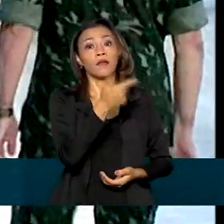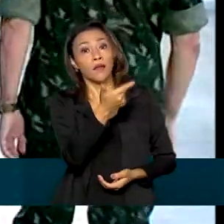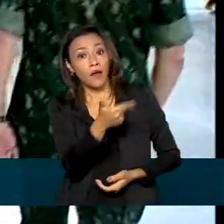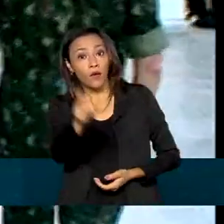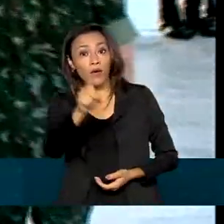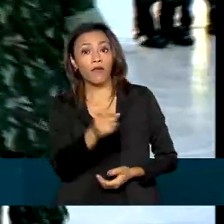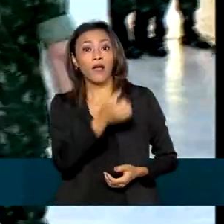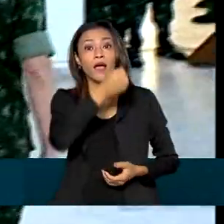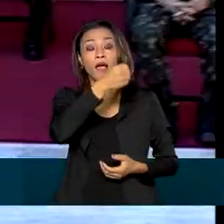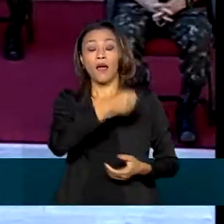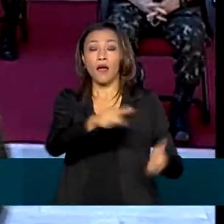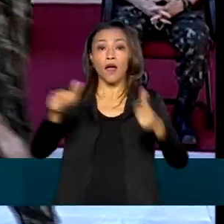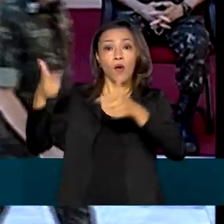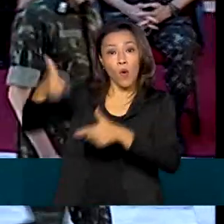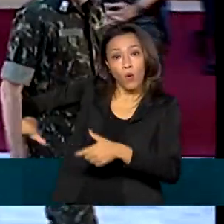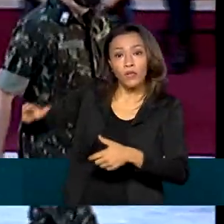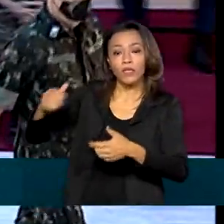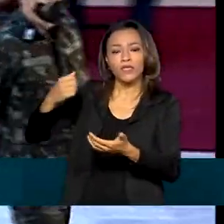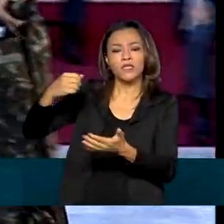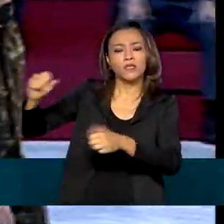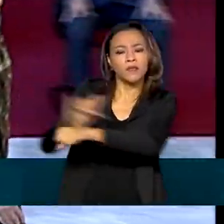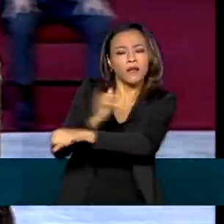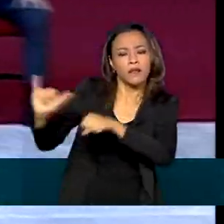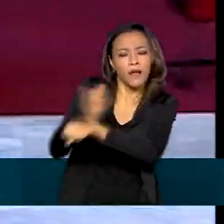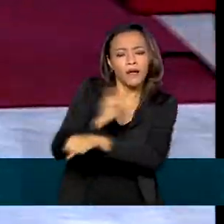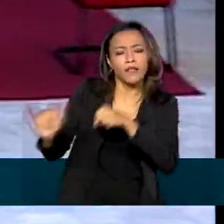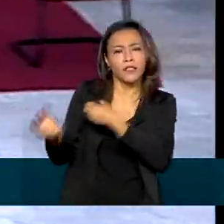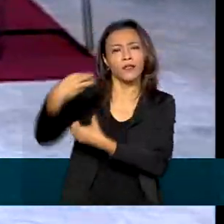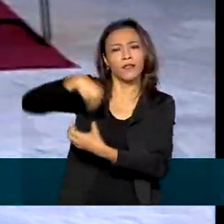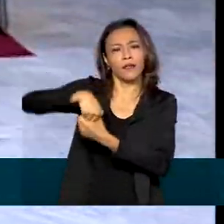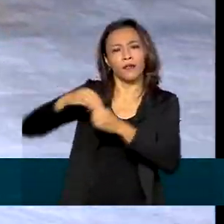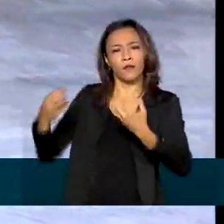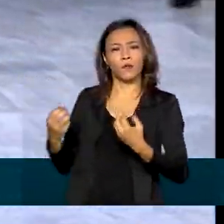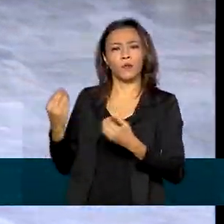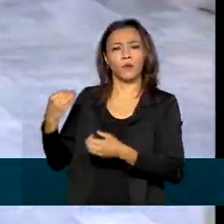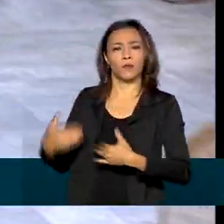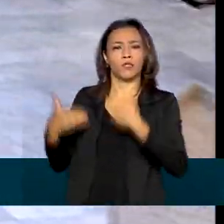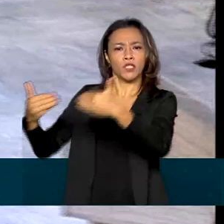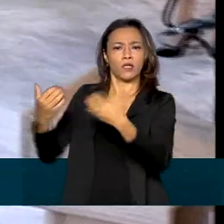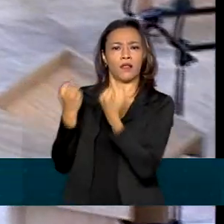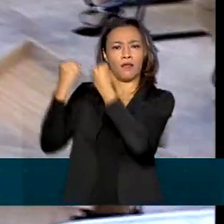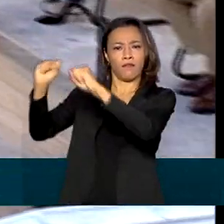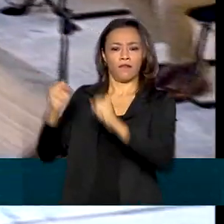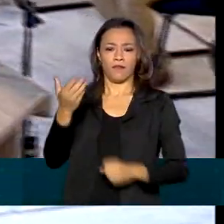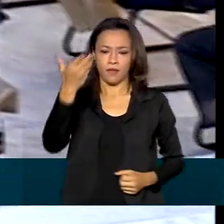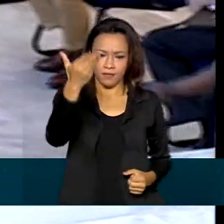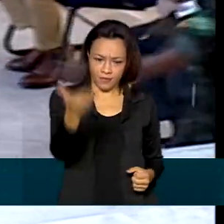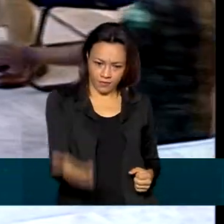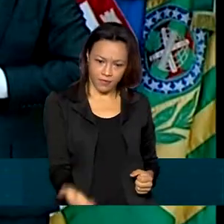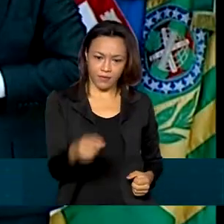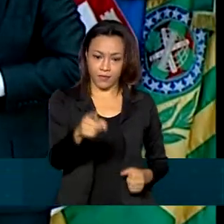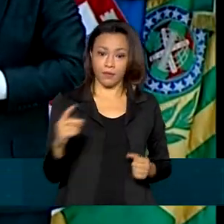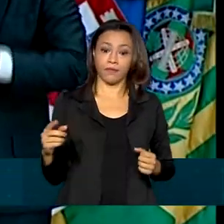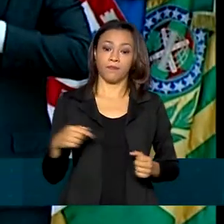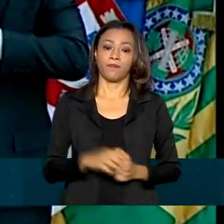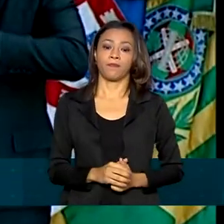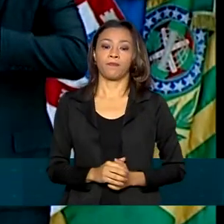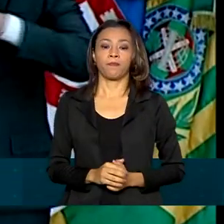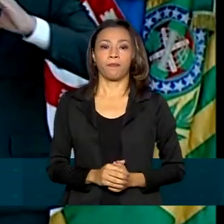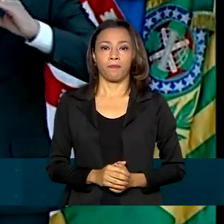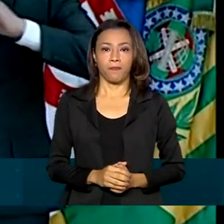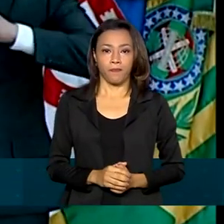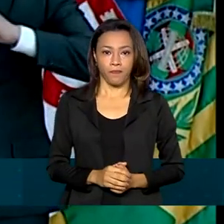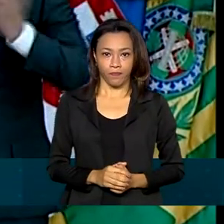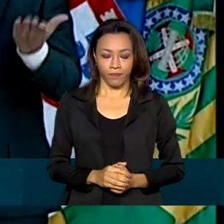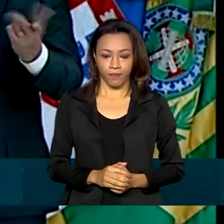estratégicos do Ministério da Defesa, lembrando o trabalho realizado durante a pandemia. Ver o trabalho